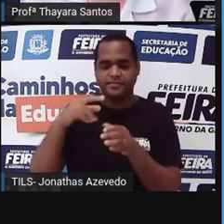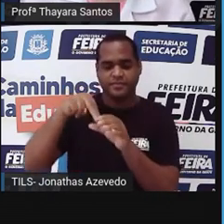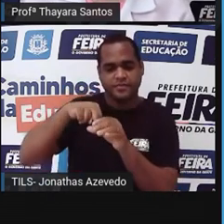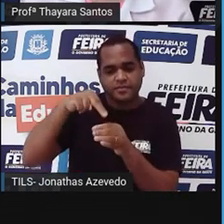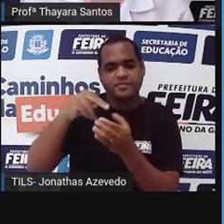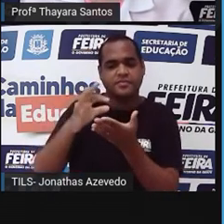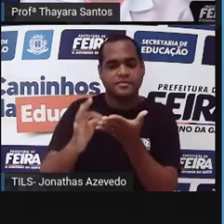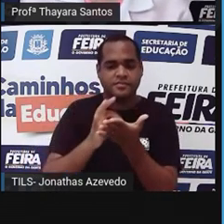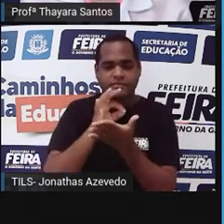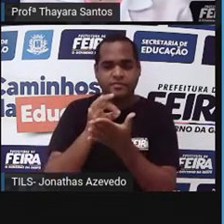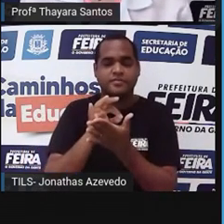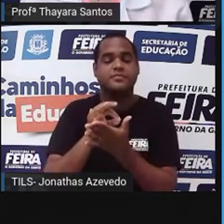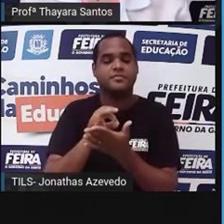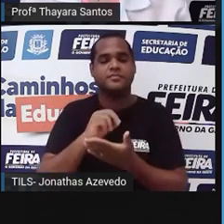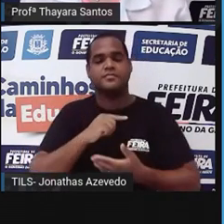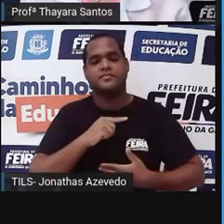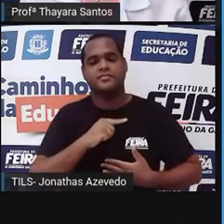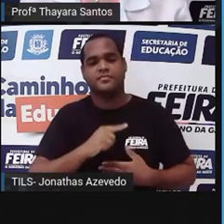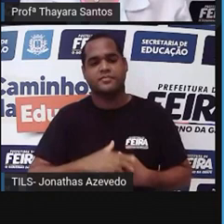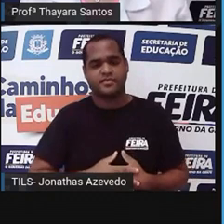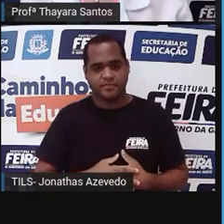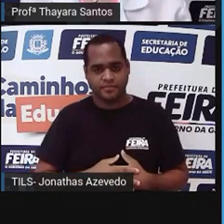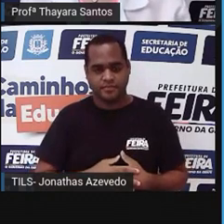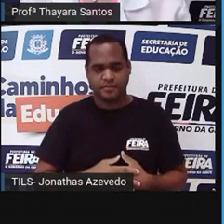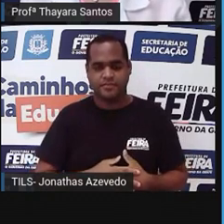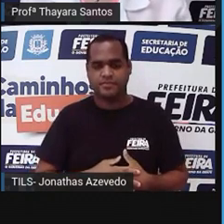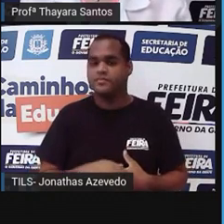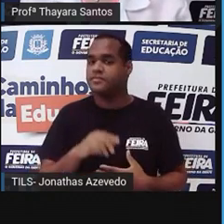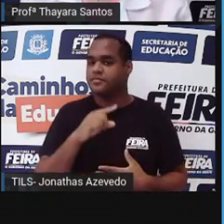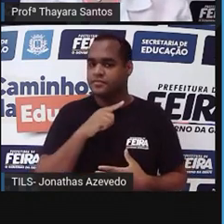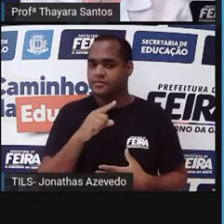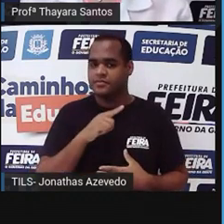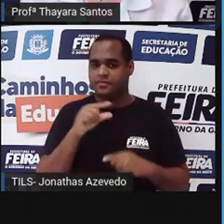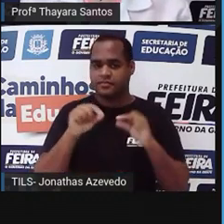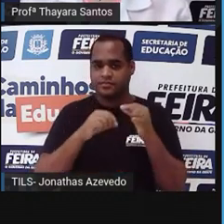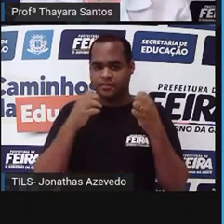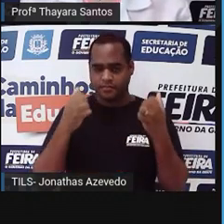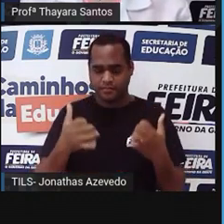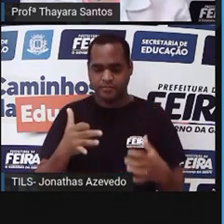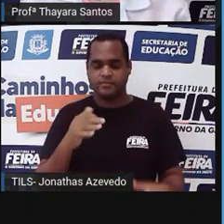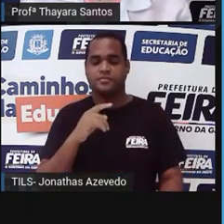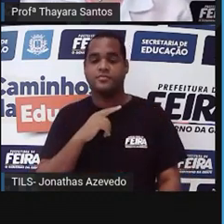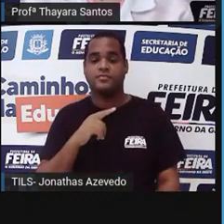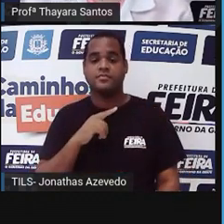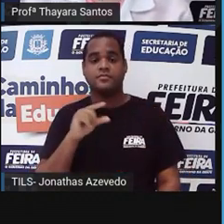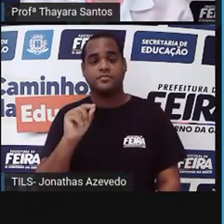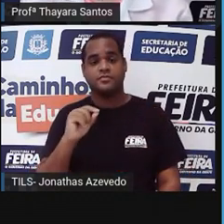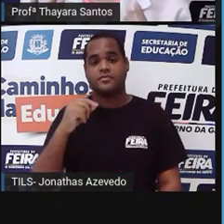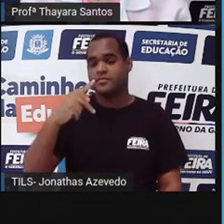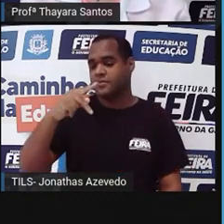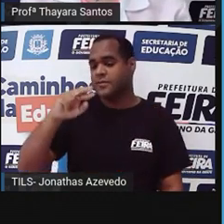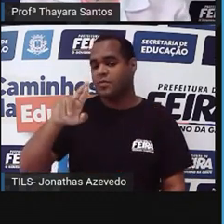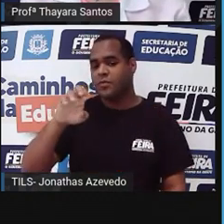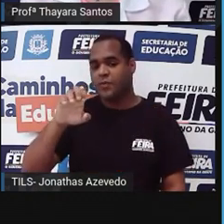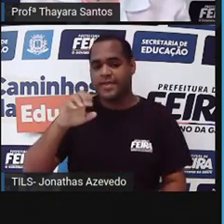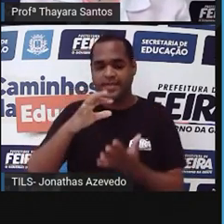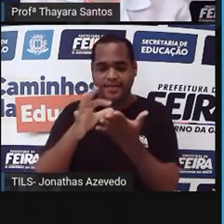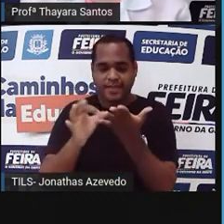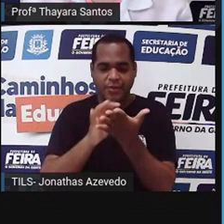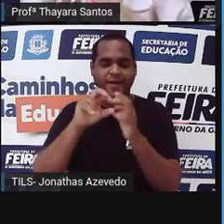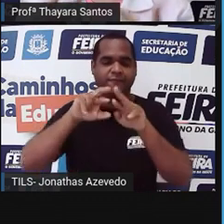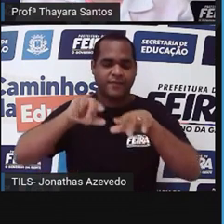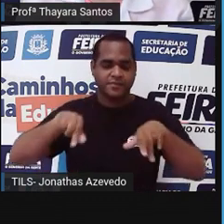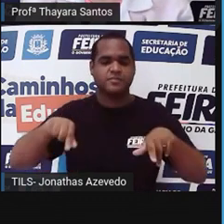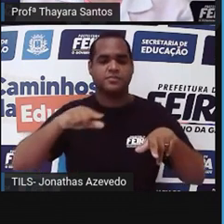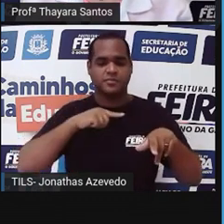ou eucarióticas. Além disso, as plantas também são pluricelulares, assim como os animais.